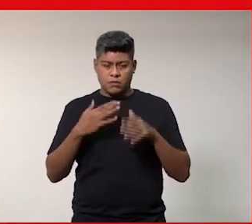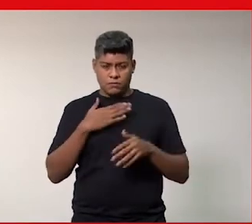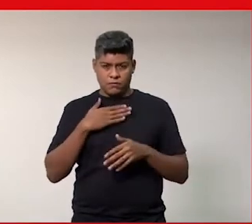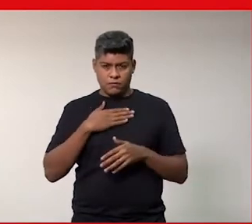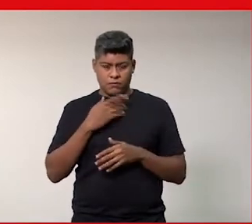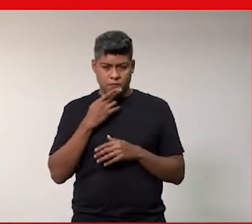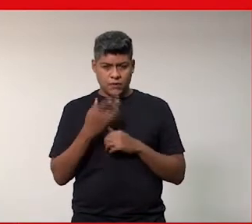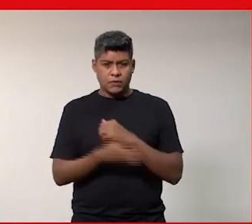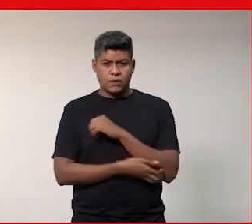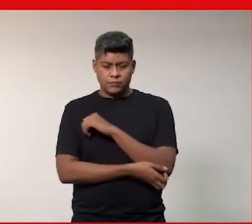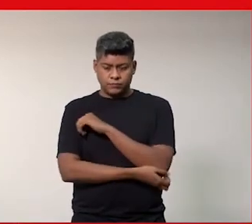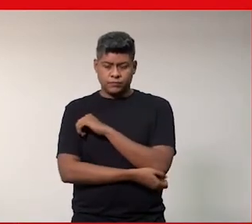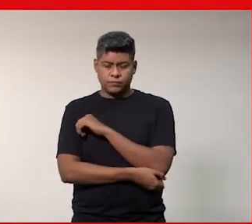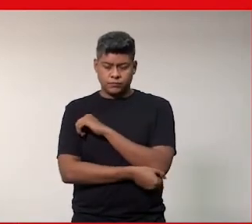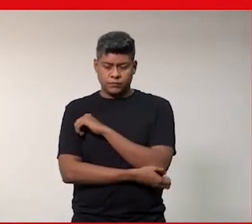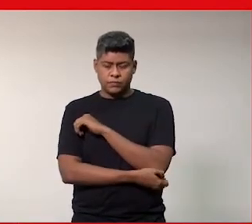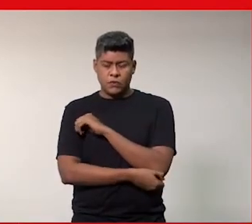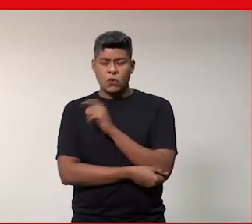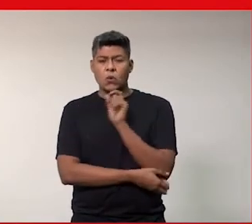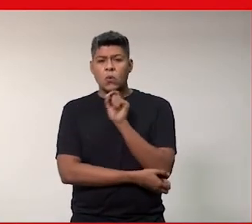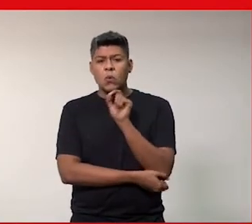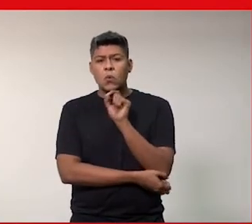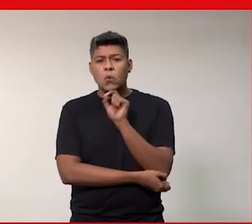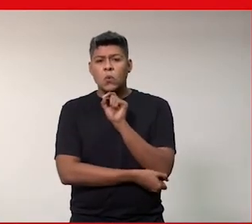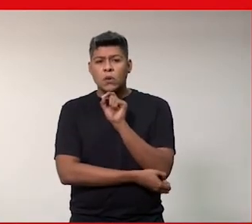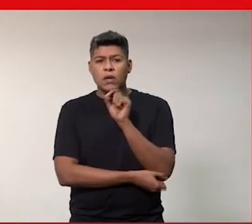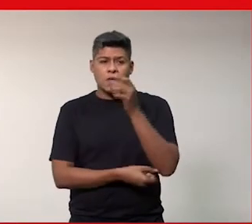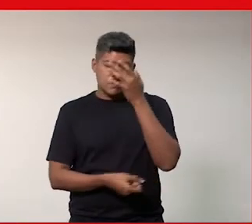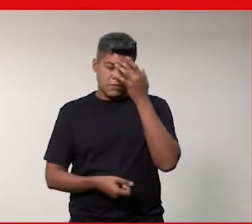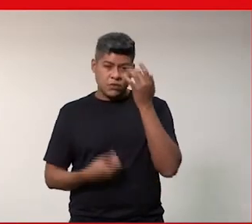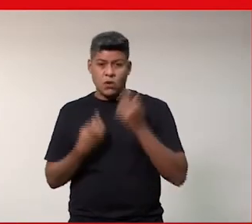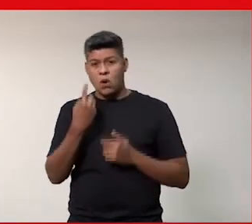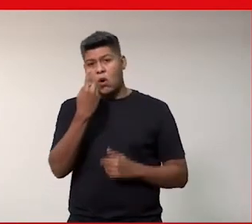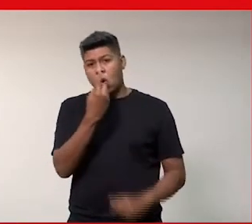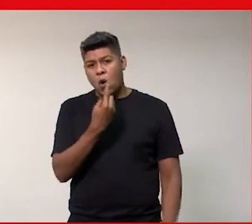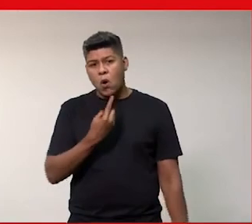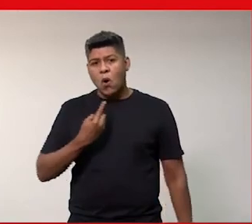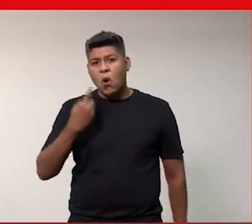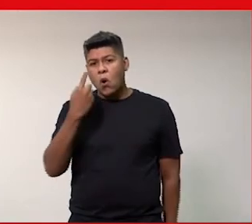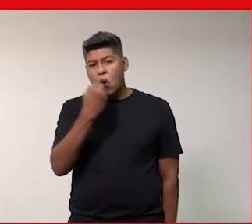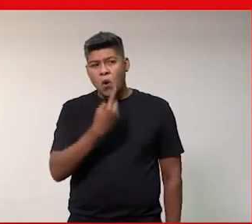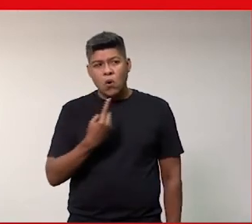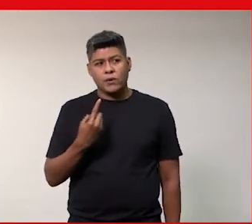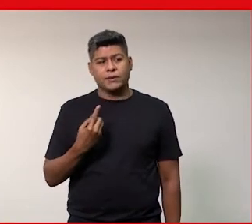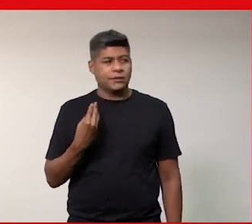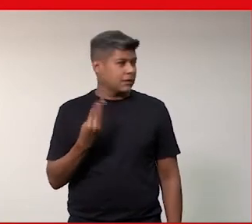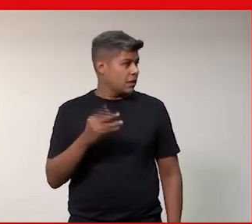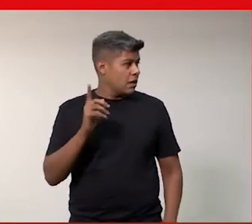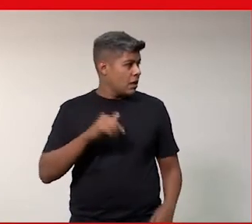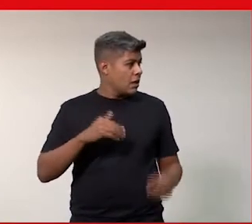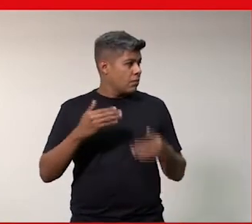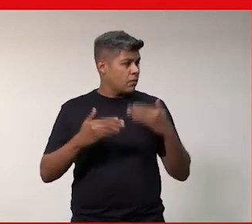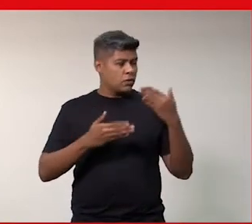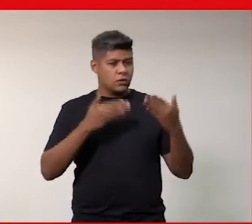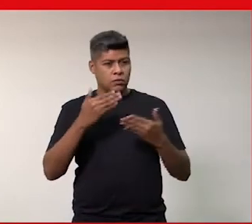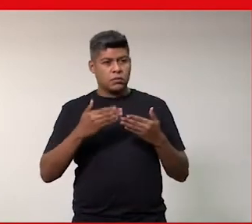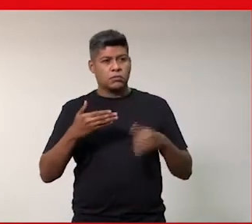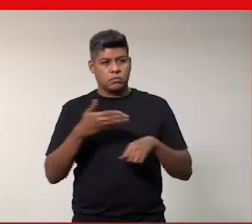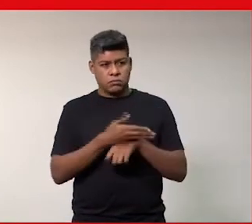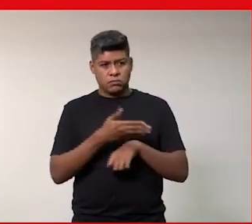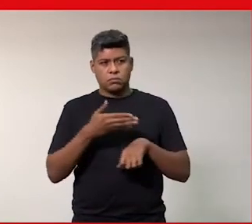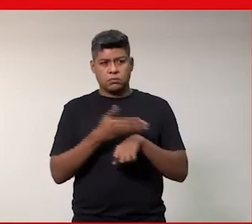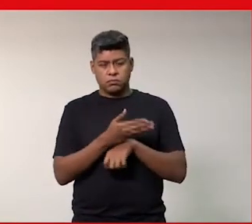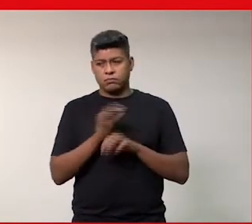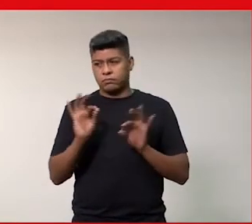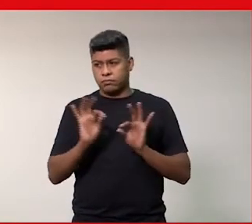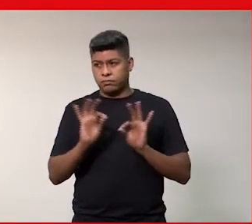muita tranquilidade no serviço público as pessoas acham que estar horas é igual até uma produtividade ou ter engajamento quando não